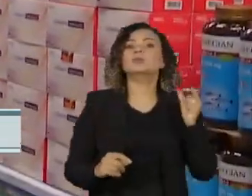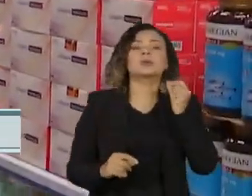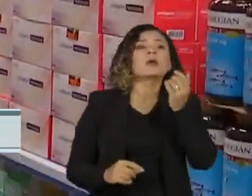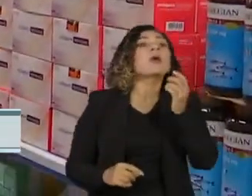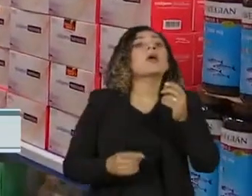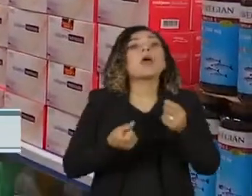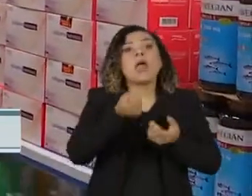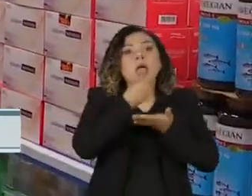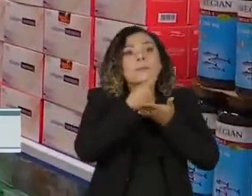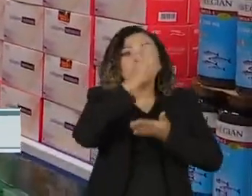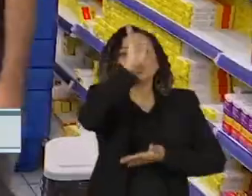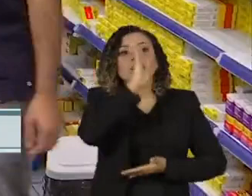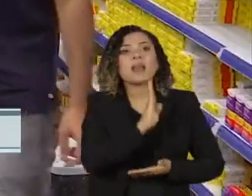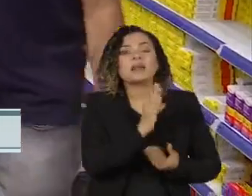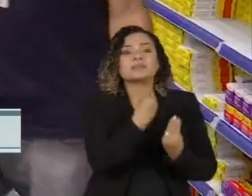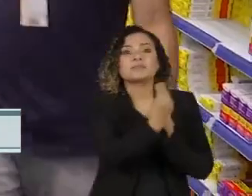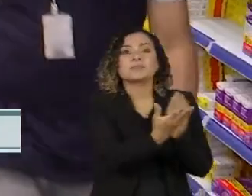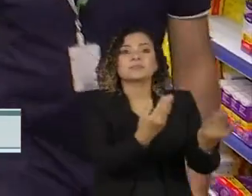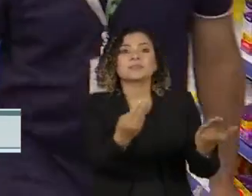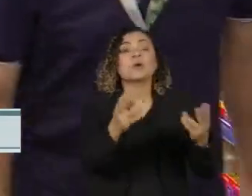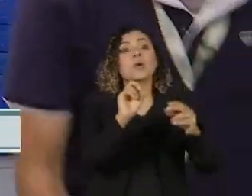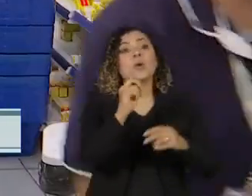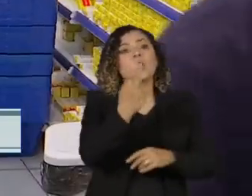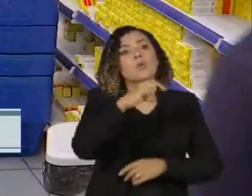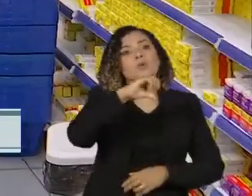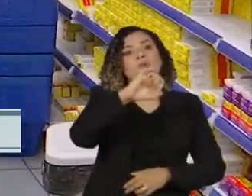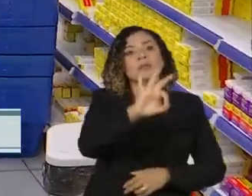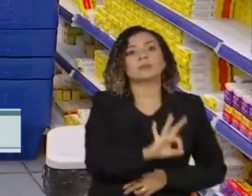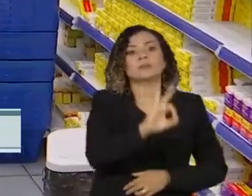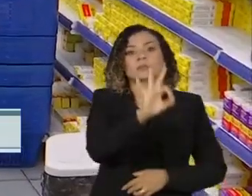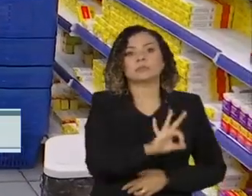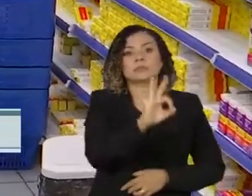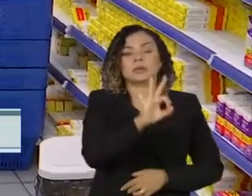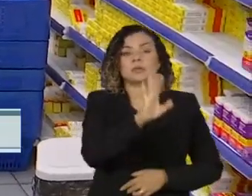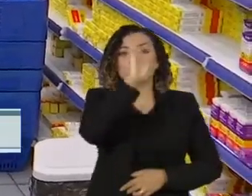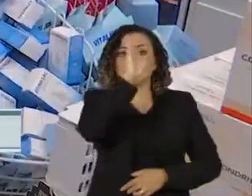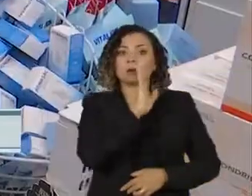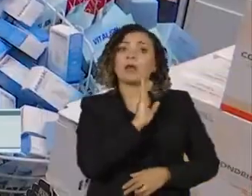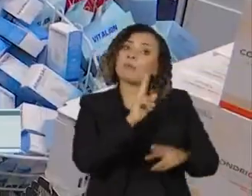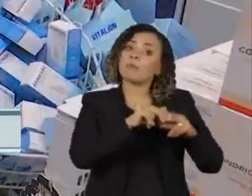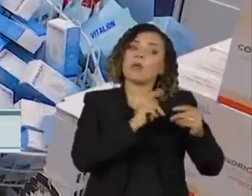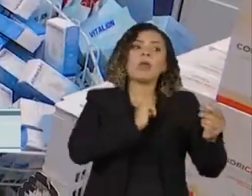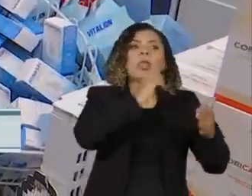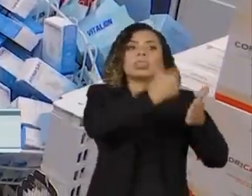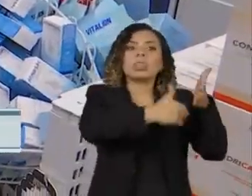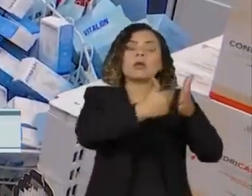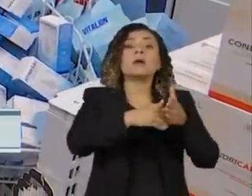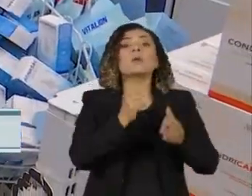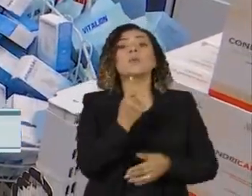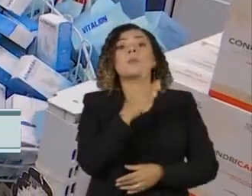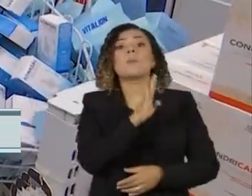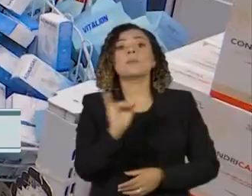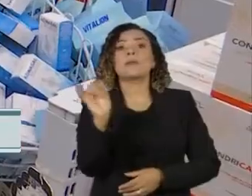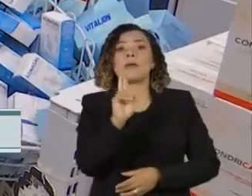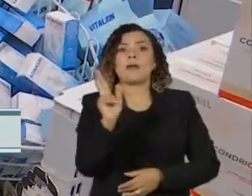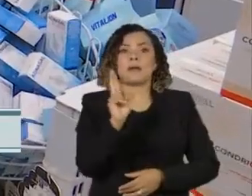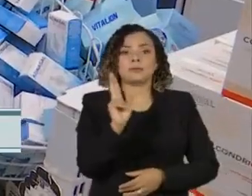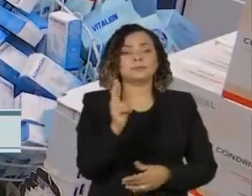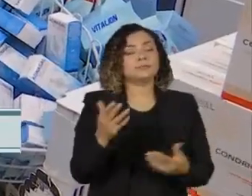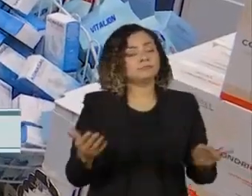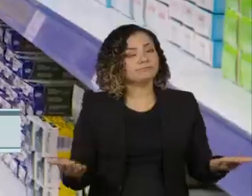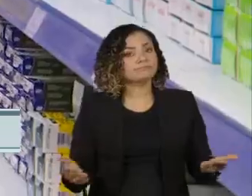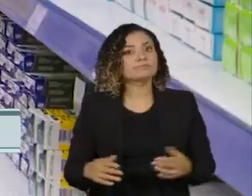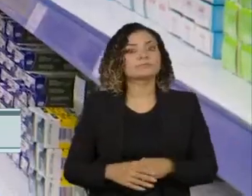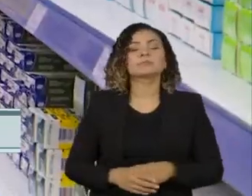remédios de graça ou com até 90% de desconto, estão reservados pouco mais de um bilhão de reais. O programa